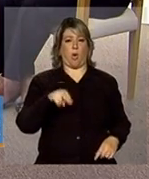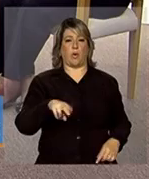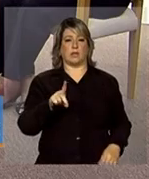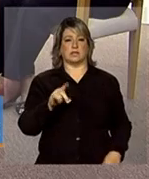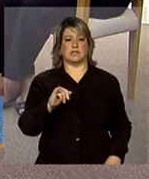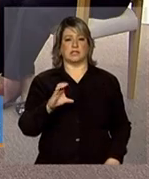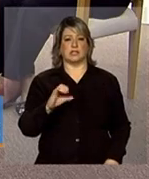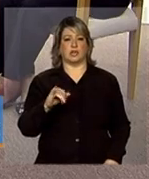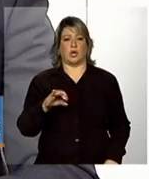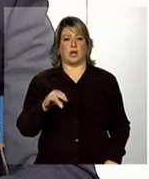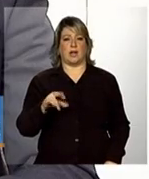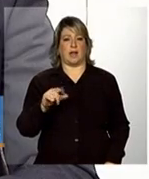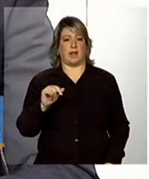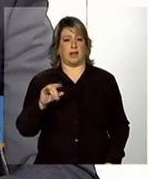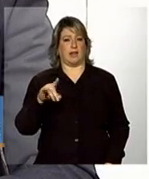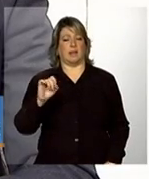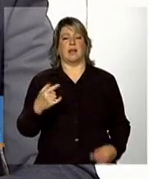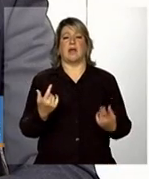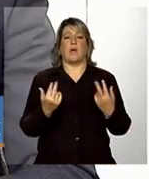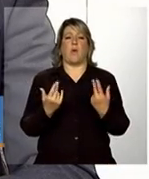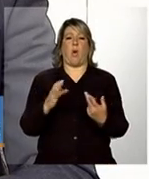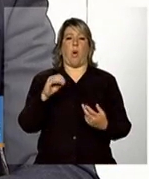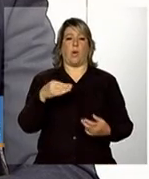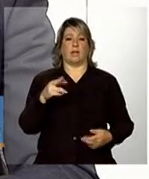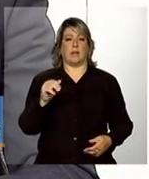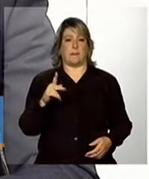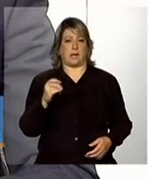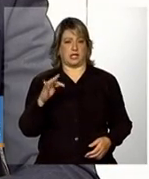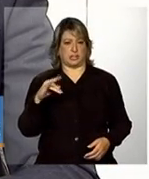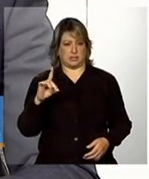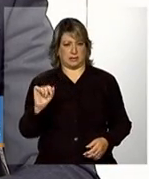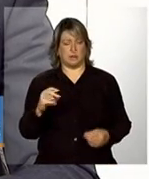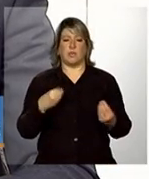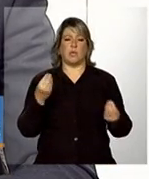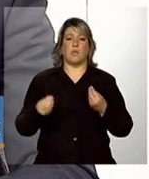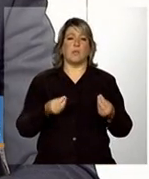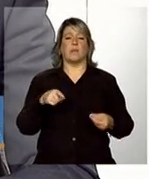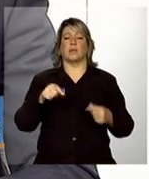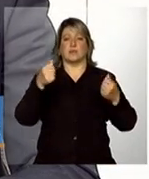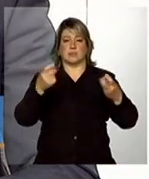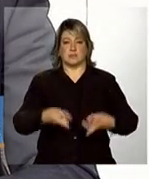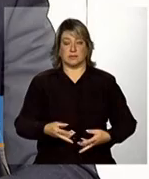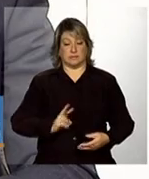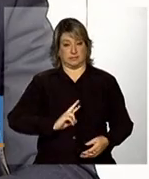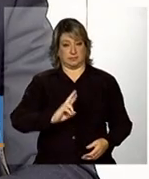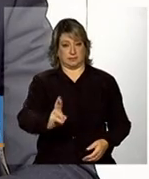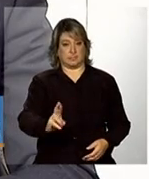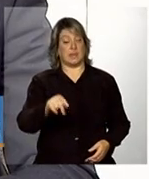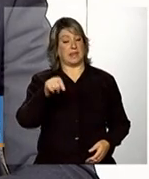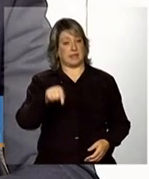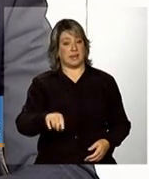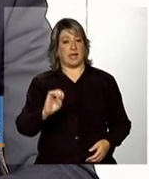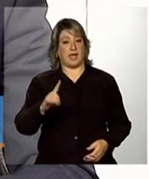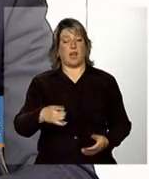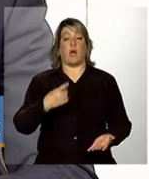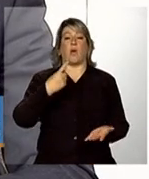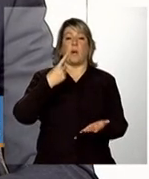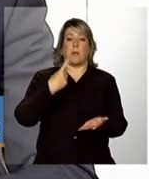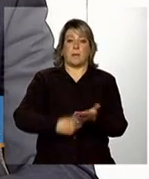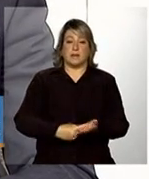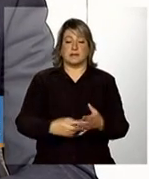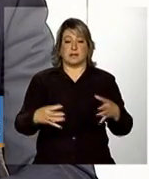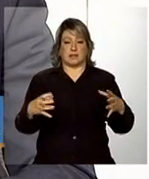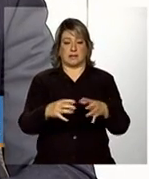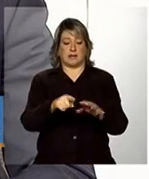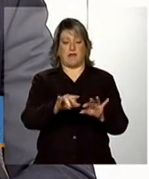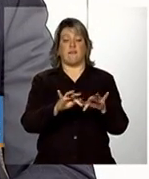Bom dia, Adriana, bom dia telespectadores. Condicionalidades são compromissos, compromissos entre a família